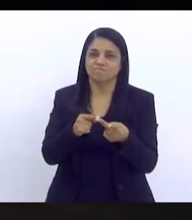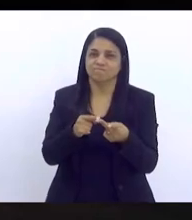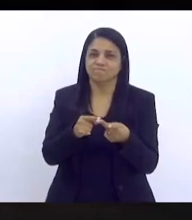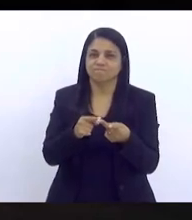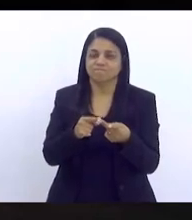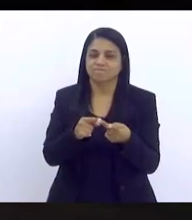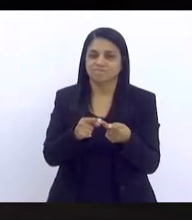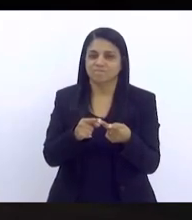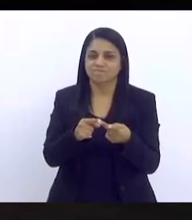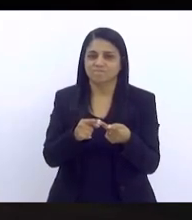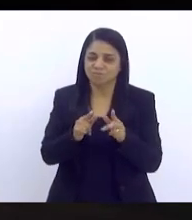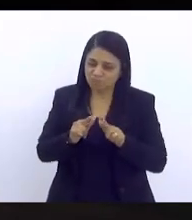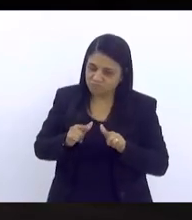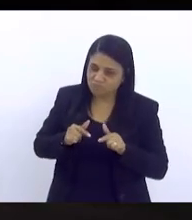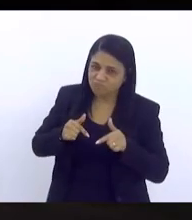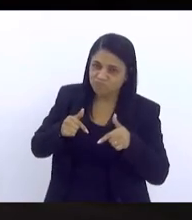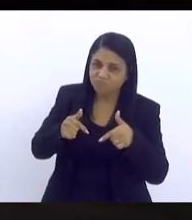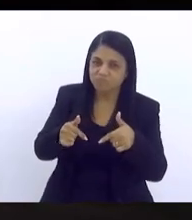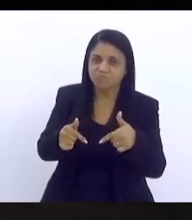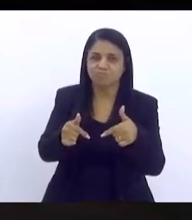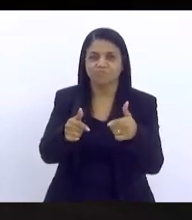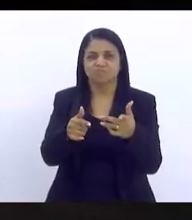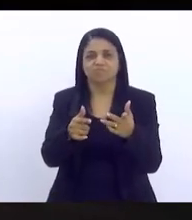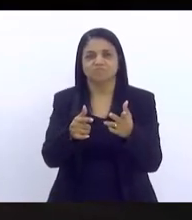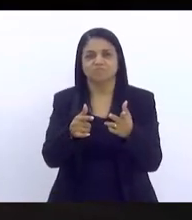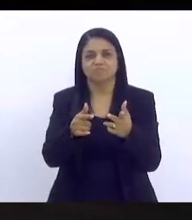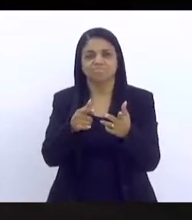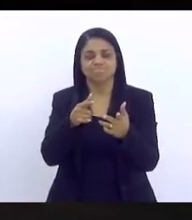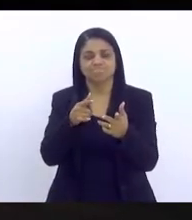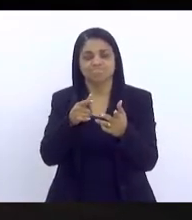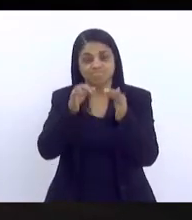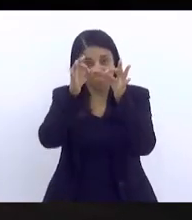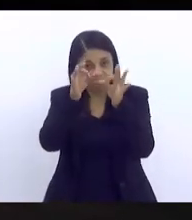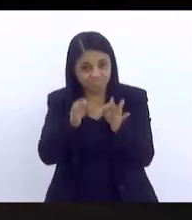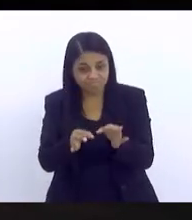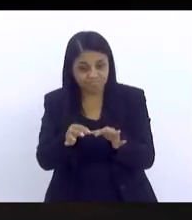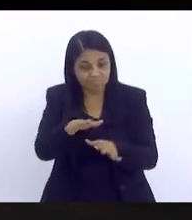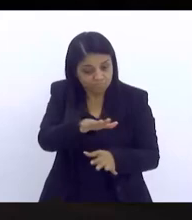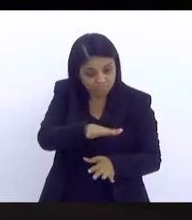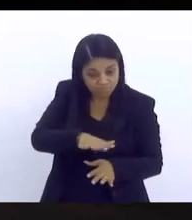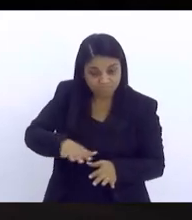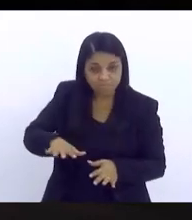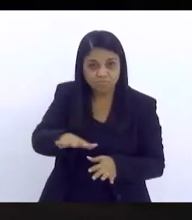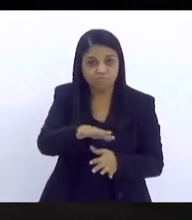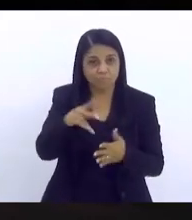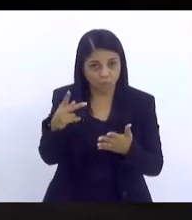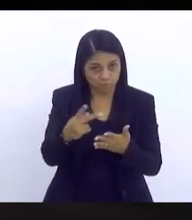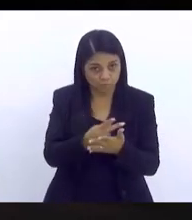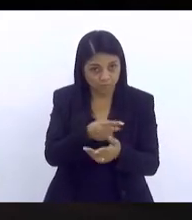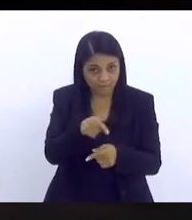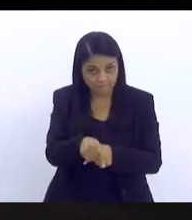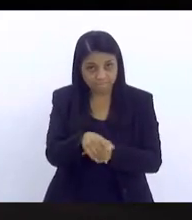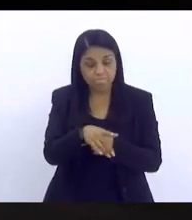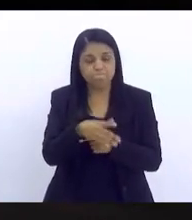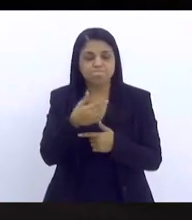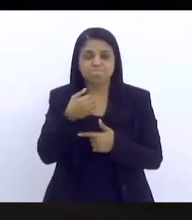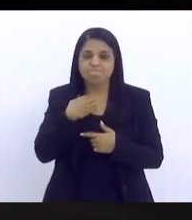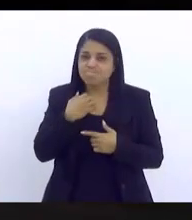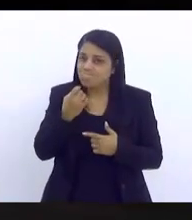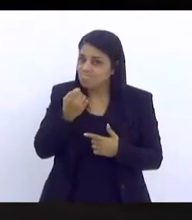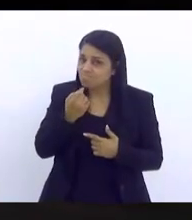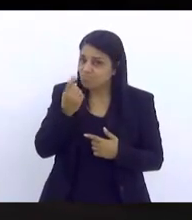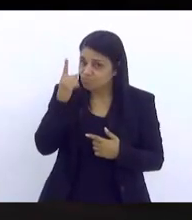de atuações diante das situações de concretas naquele território, raramente a gente conseguir,